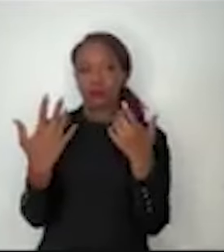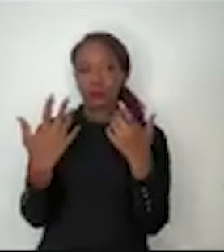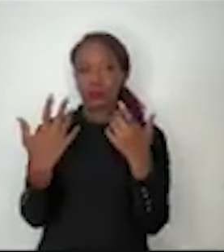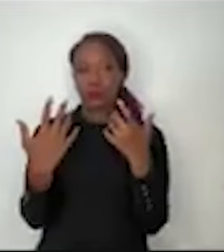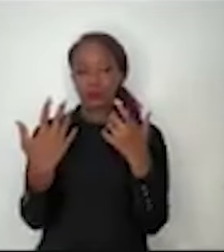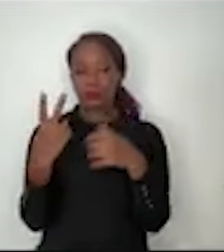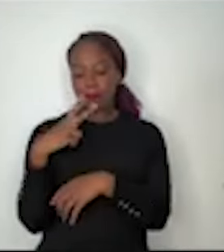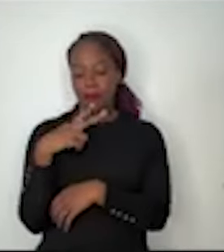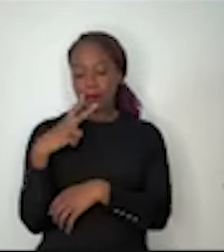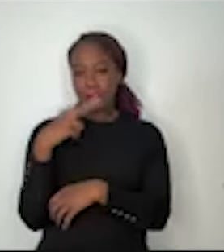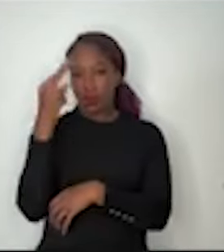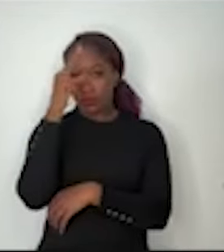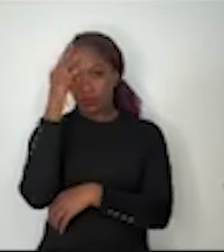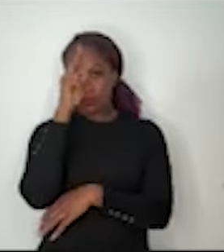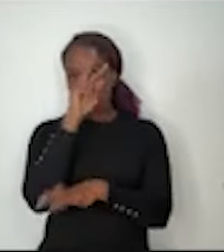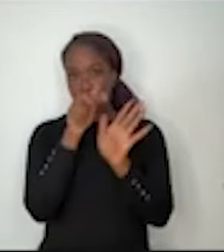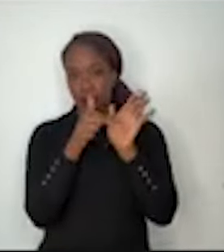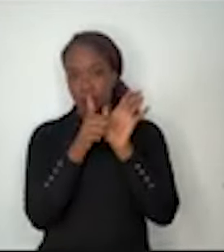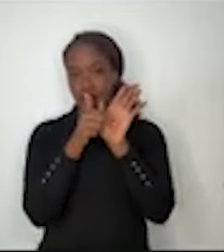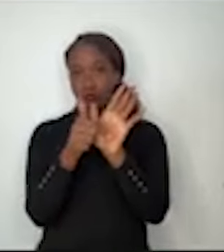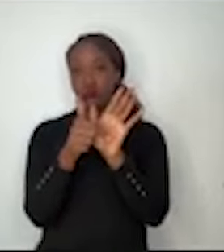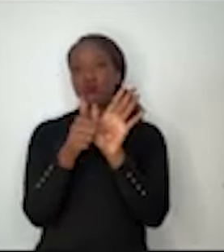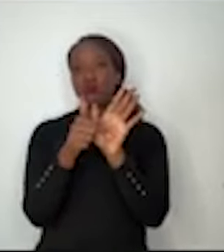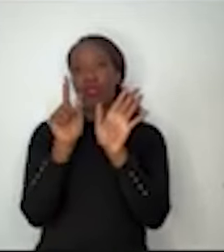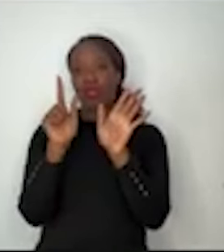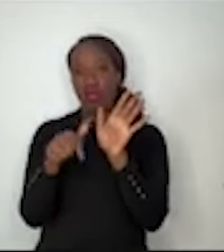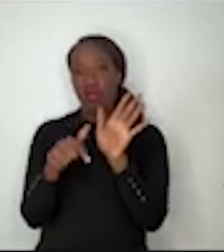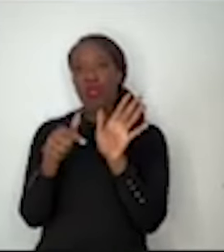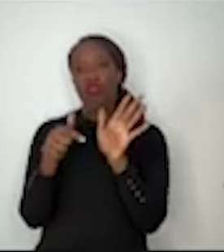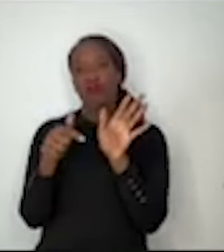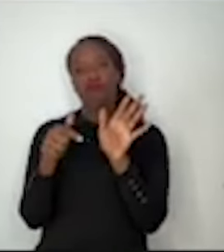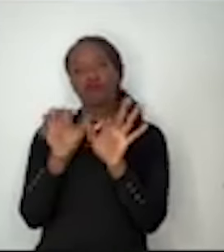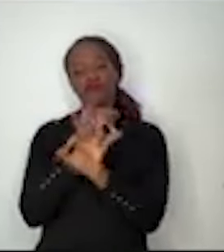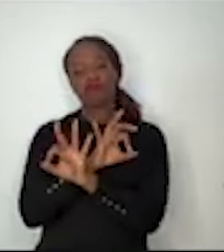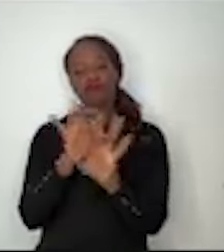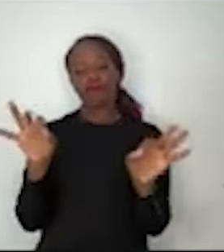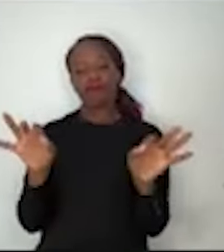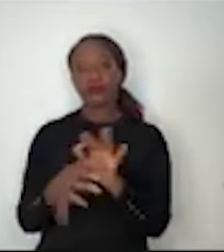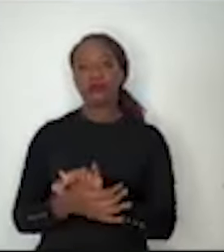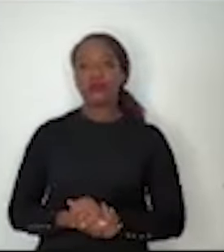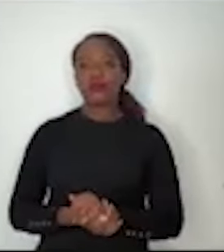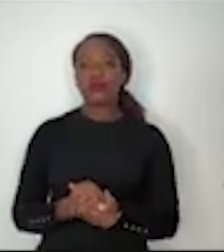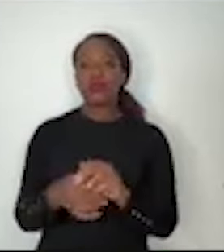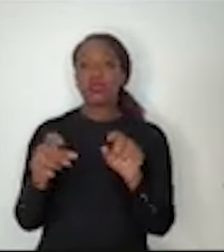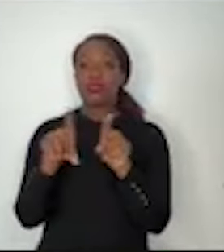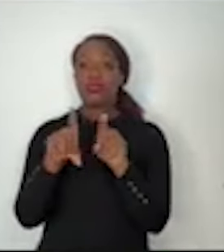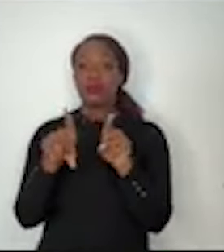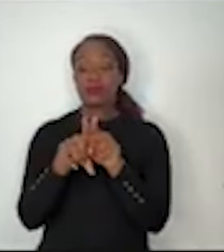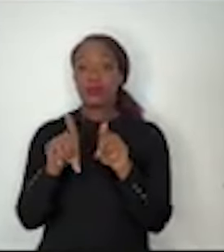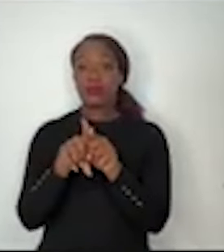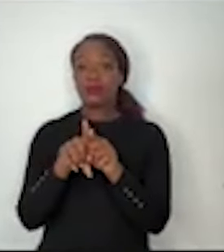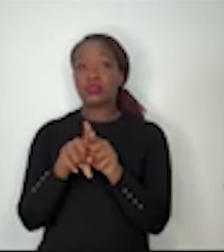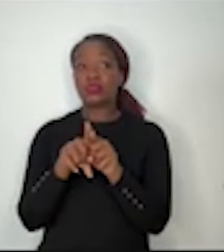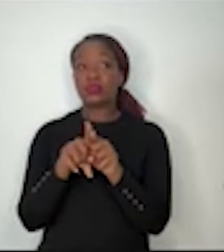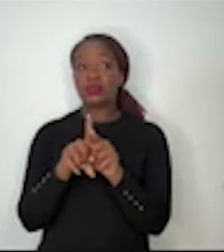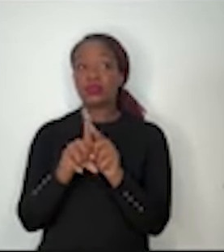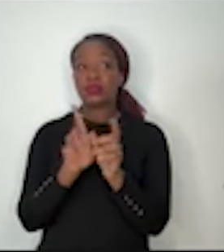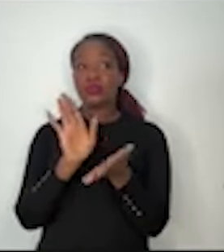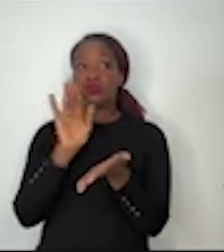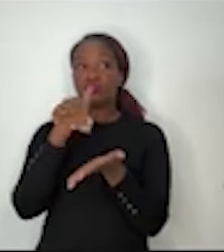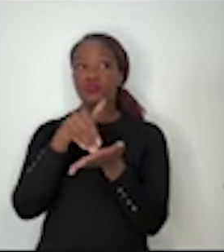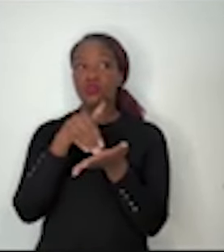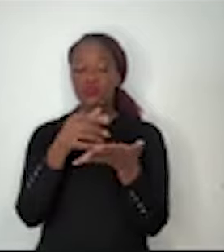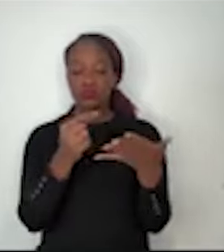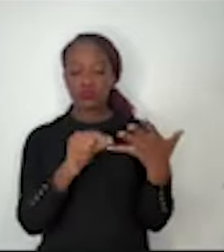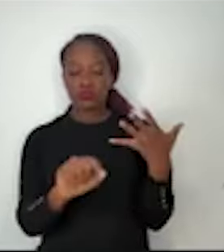história demonstrou que é mais eficiente. E, chegando ao penúltimo item da